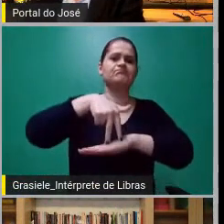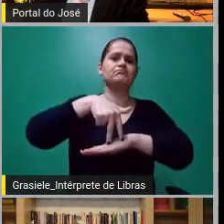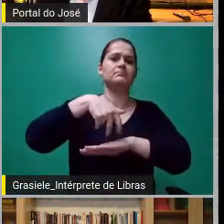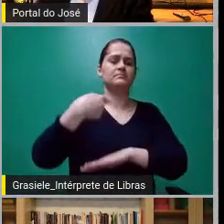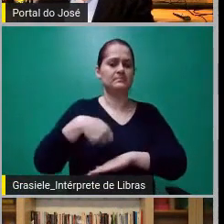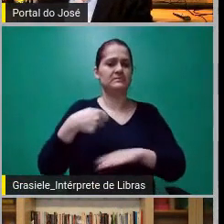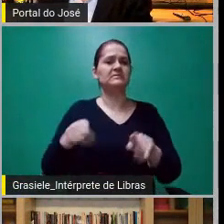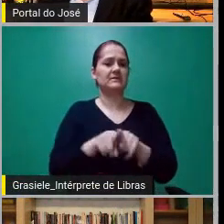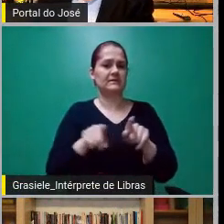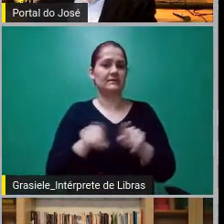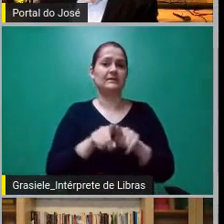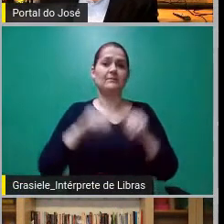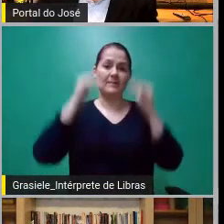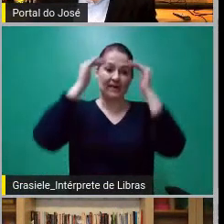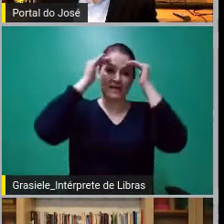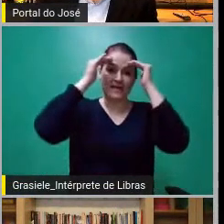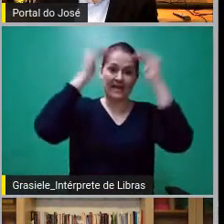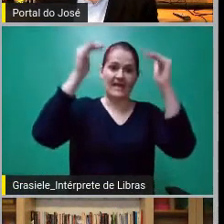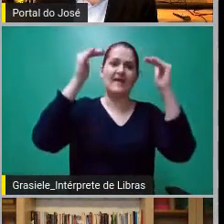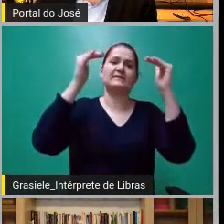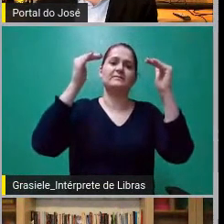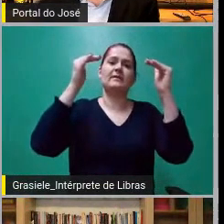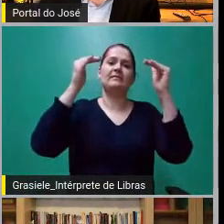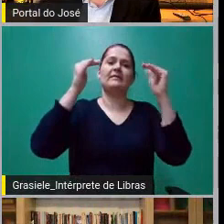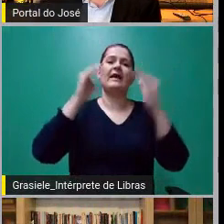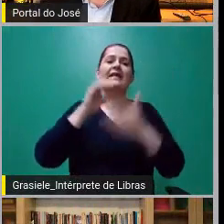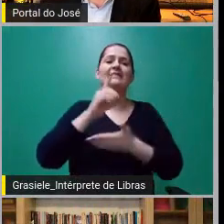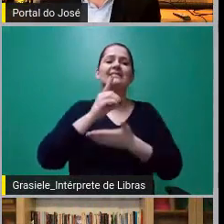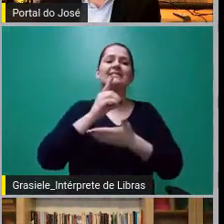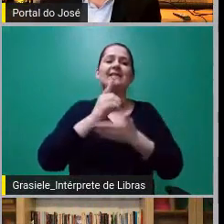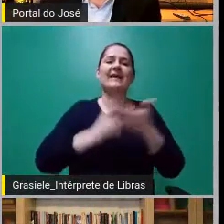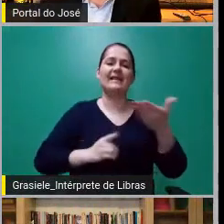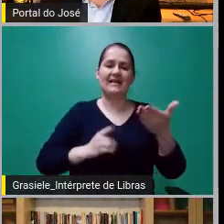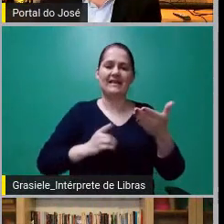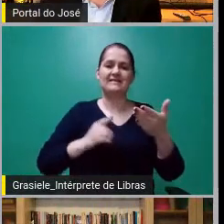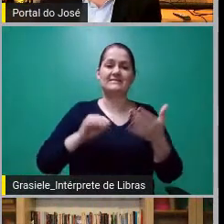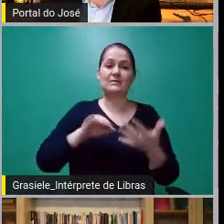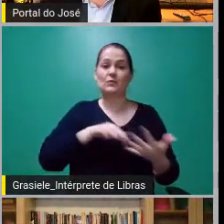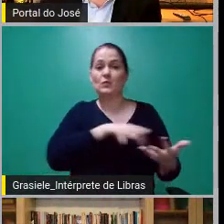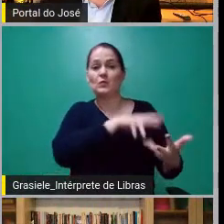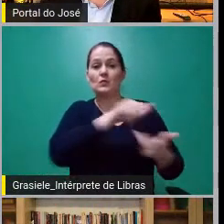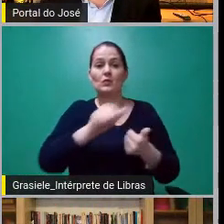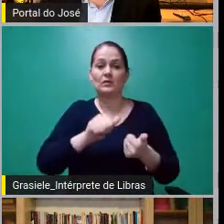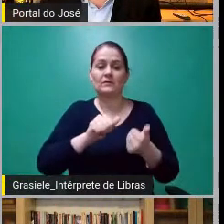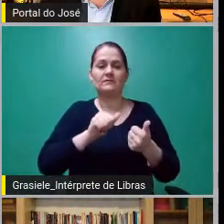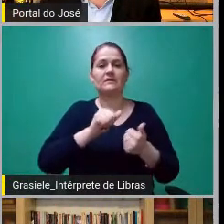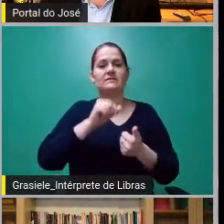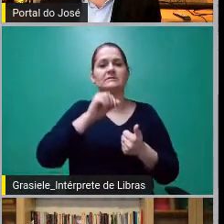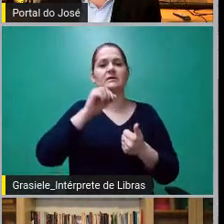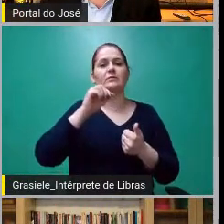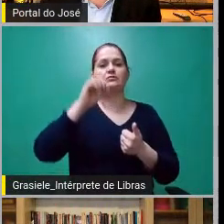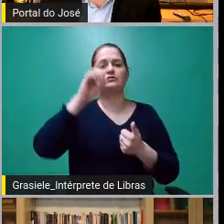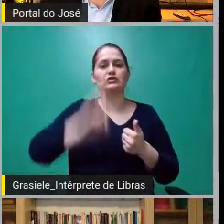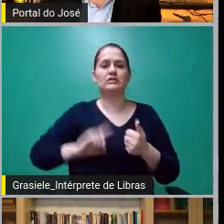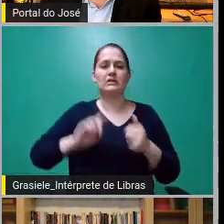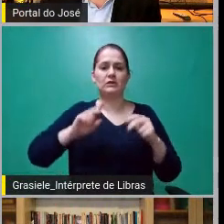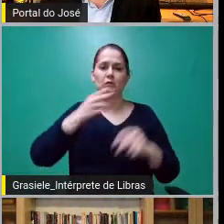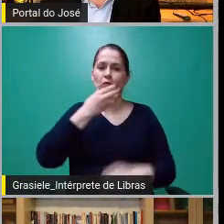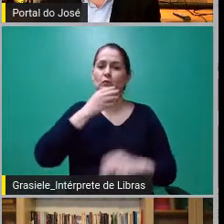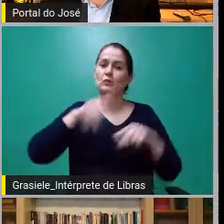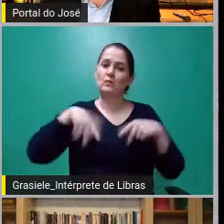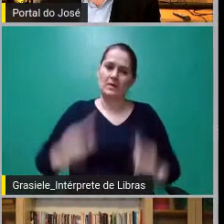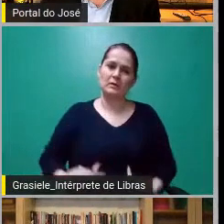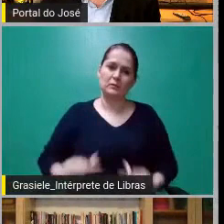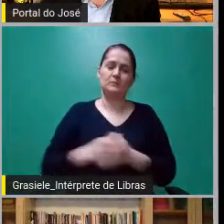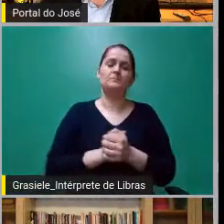Declaração Universal dos Direitos do Homem. Aqui eu digo para vocês o seguinte, o código de ética, é produto de uma reflexão normativa da